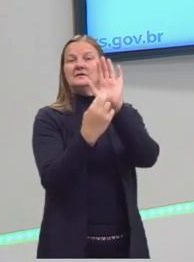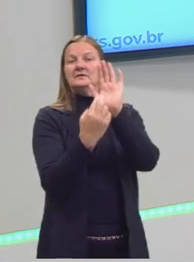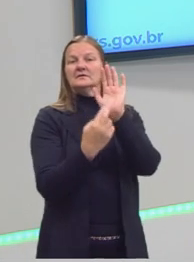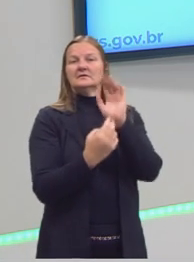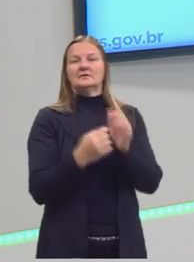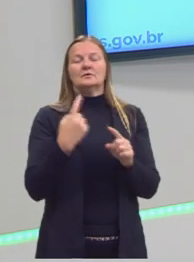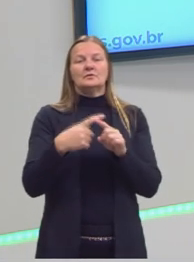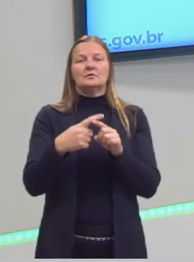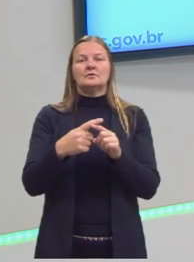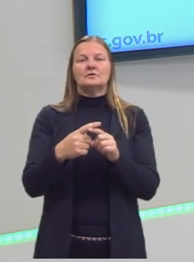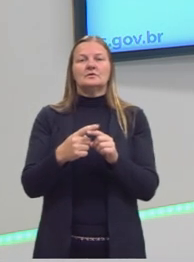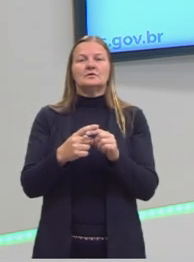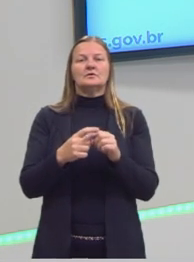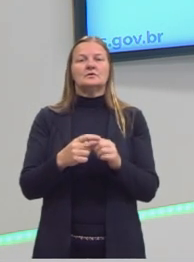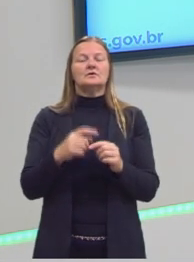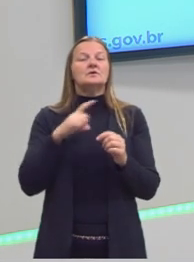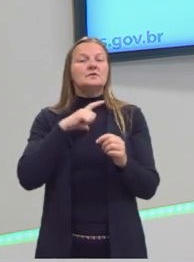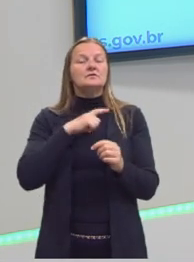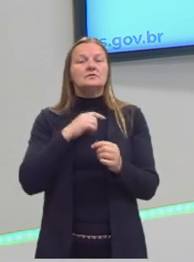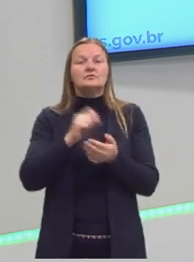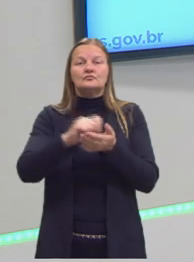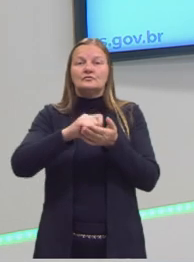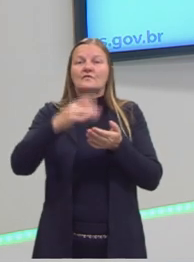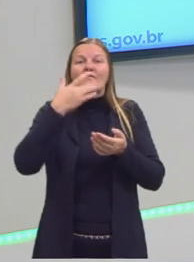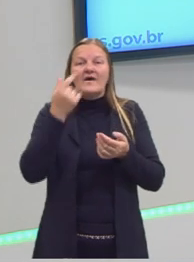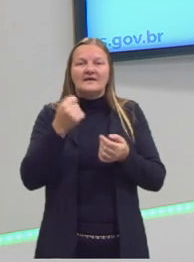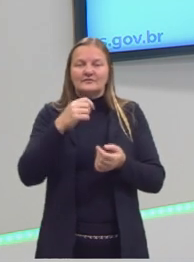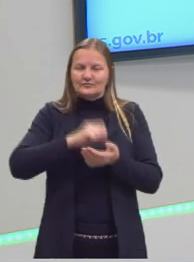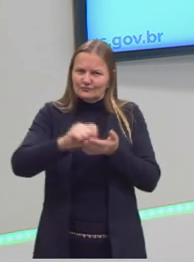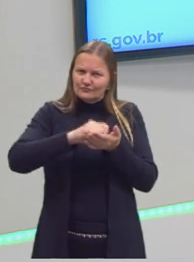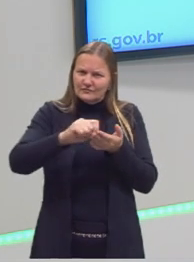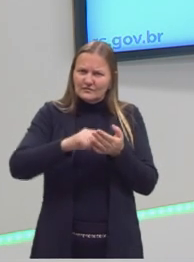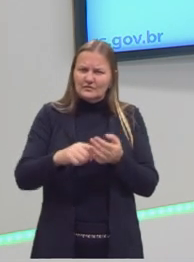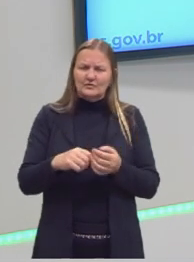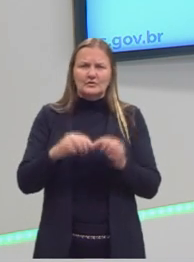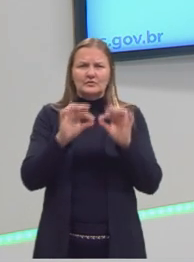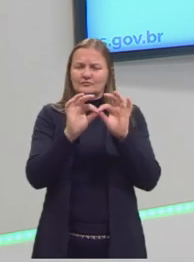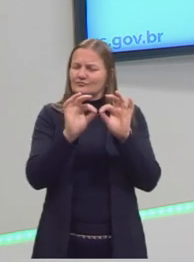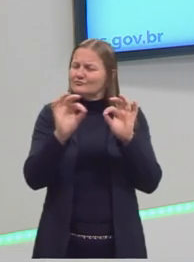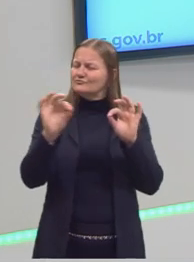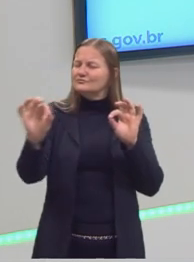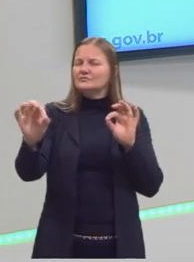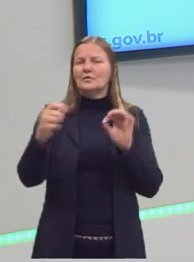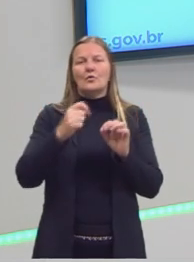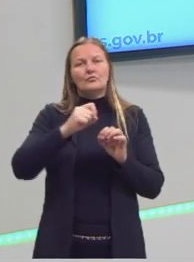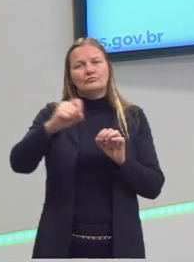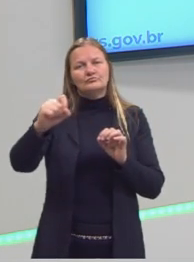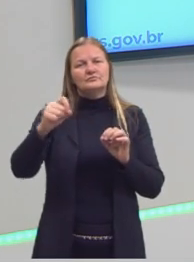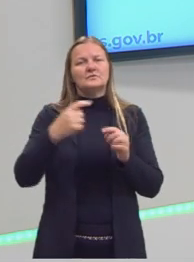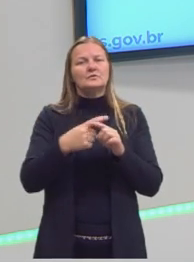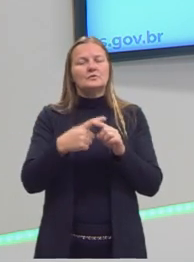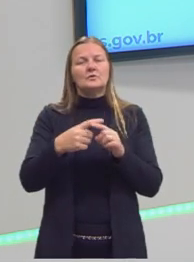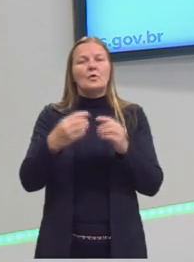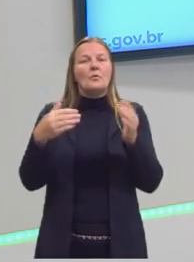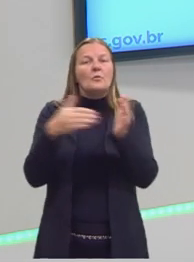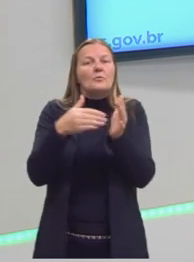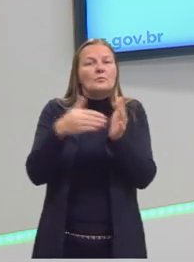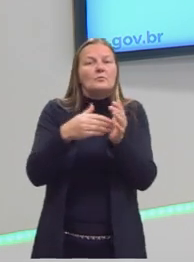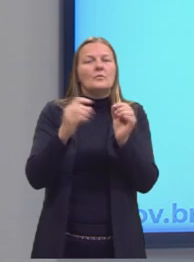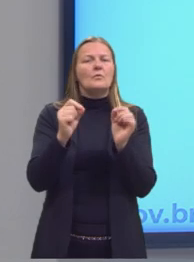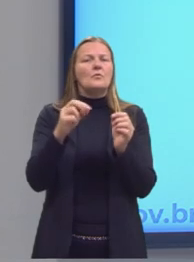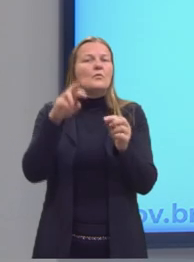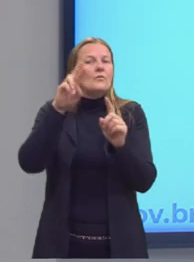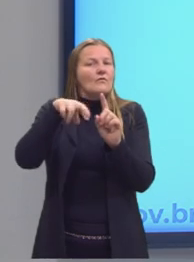escrita de um intervalo real. Por meio de retas ou a escrita extensa, é possível delimitar valores